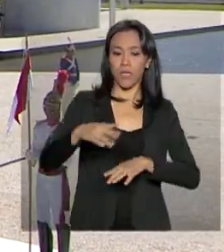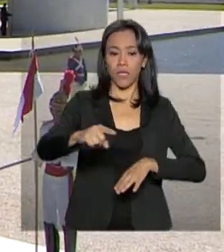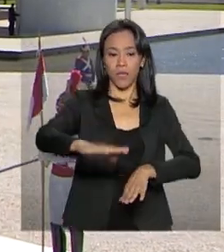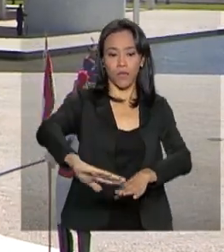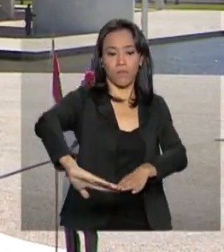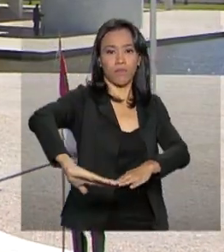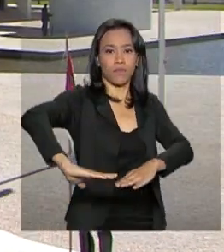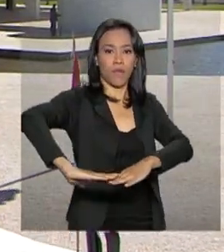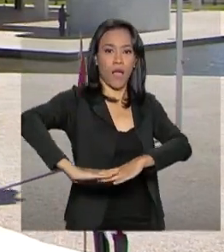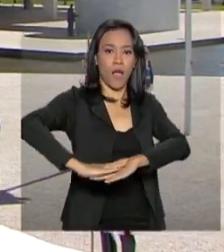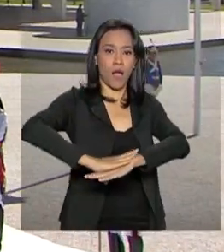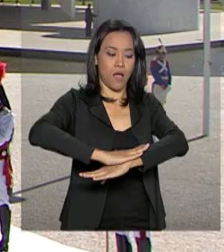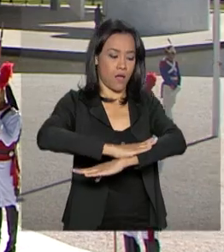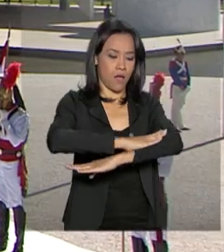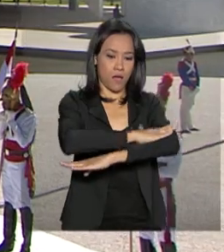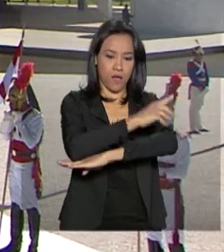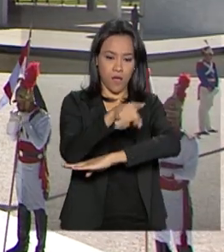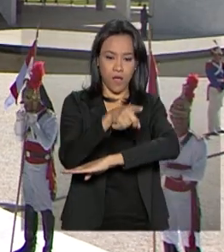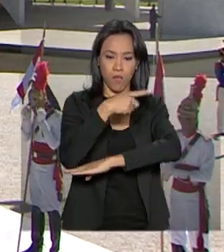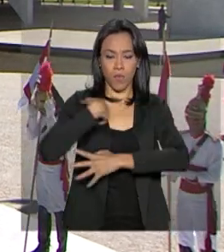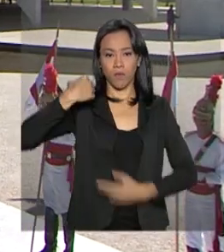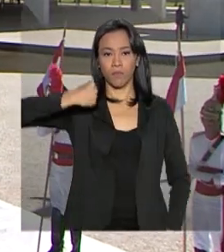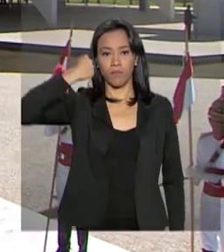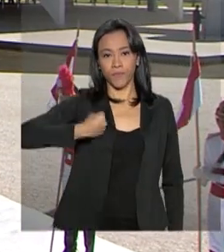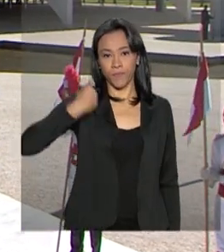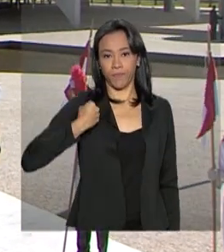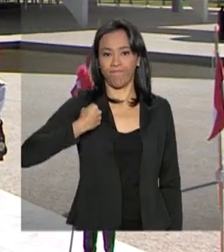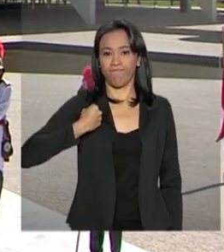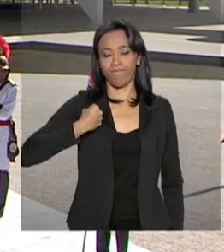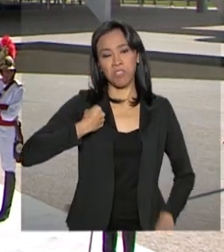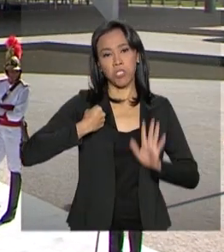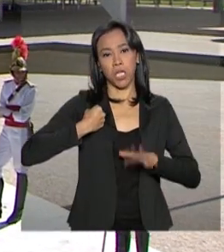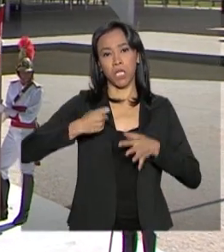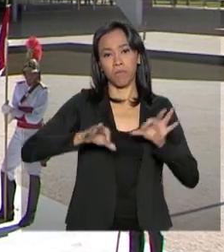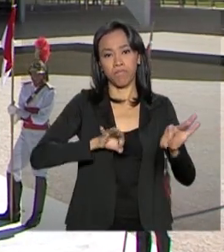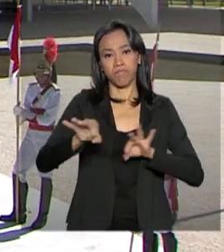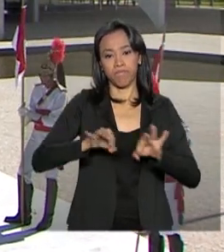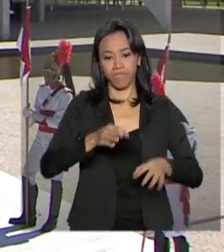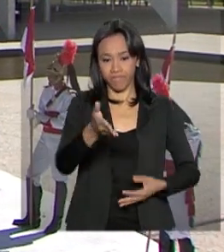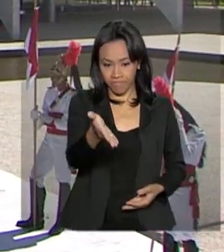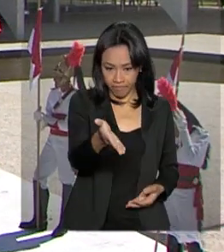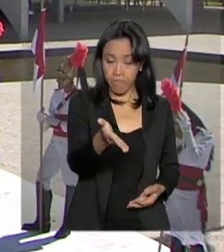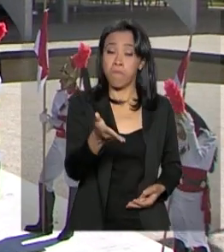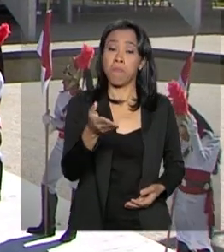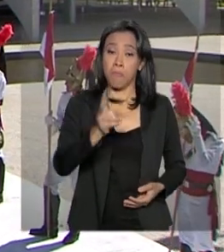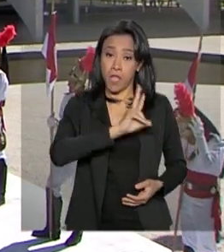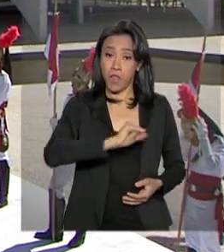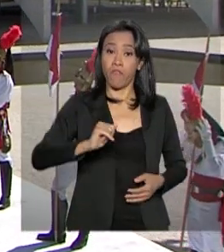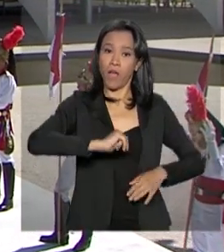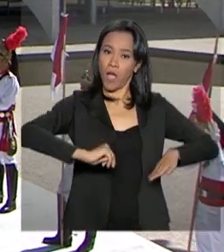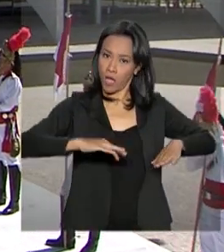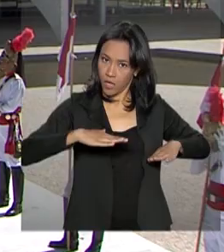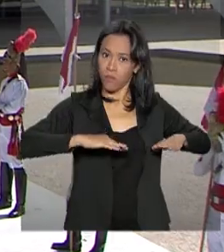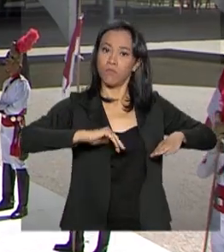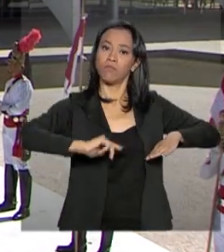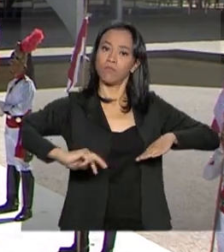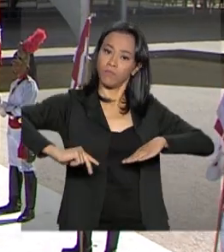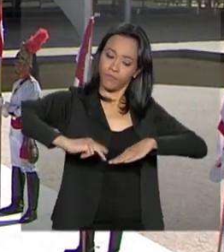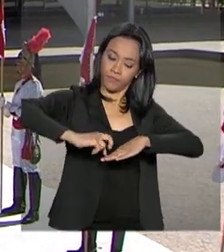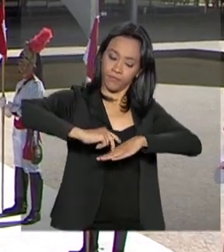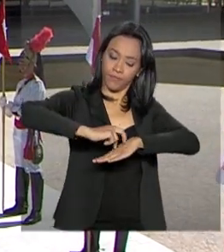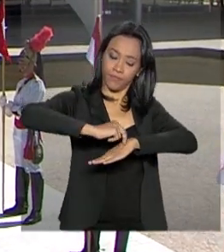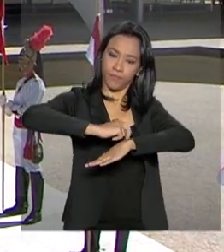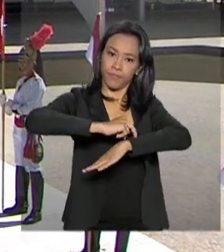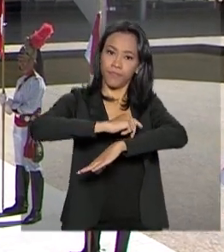do Palácio do Planalto, onde os dragões da independência já estão posicionados. Maurício Macri vai subir a rampa e ser recebido no